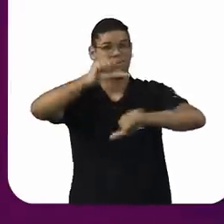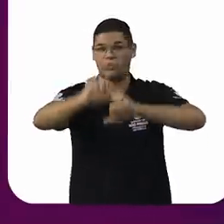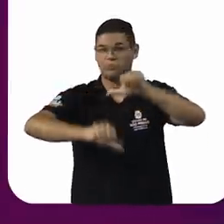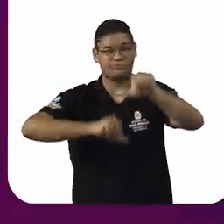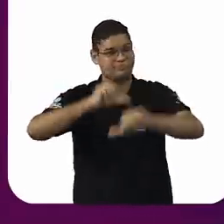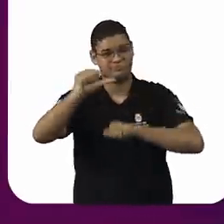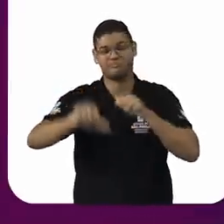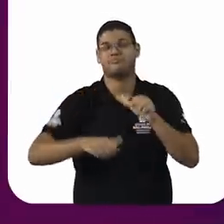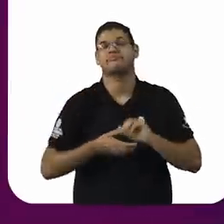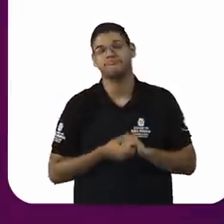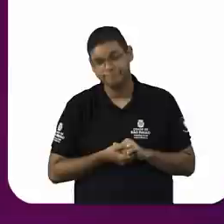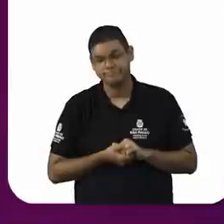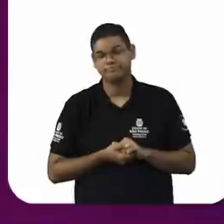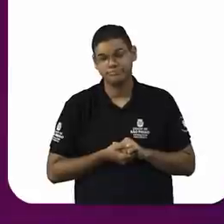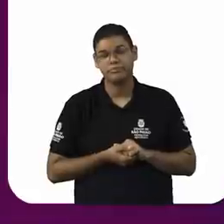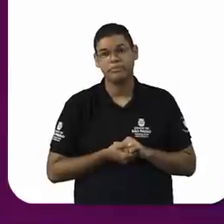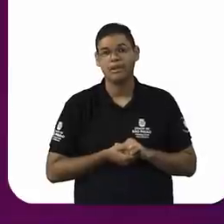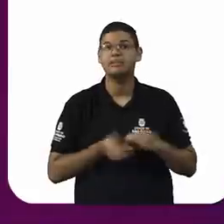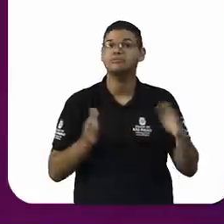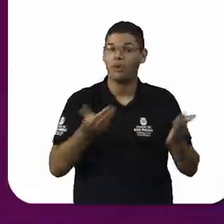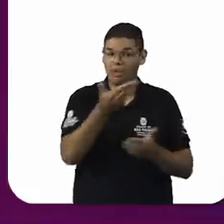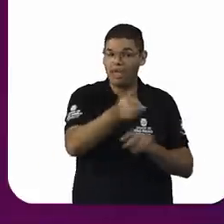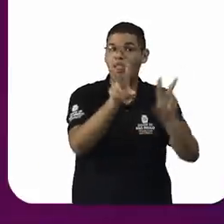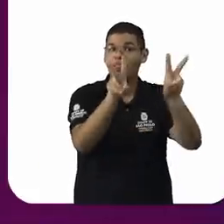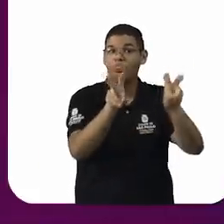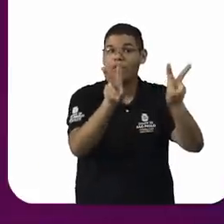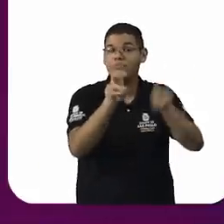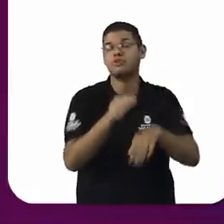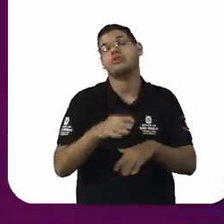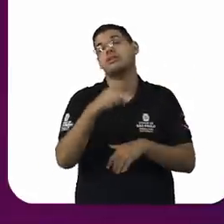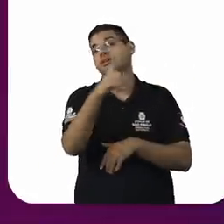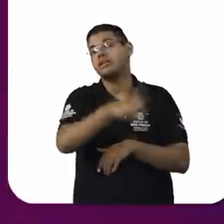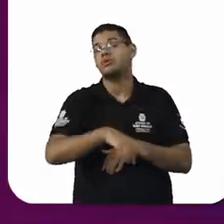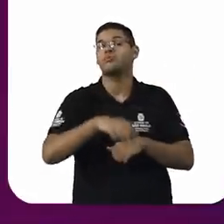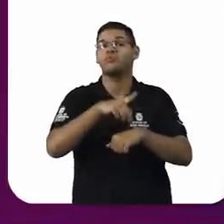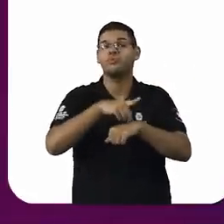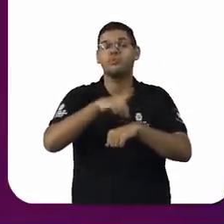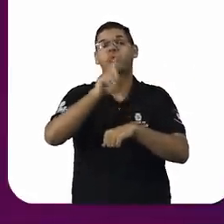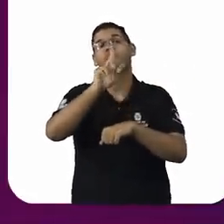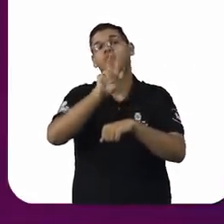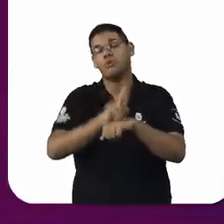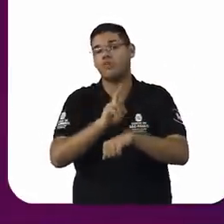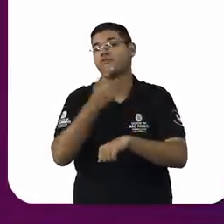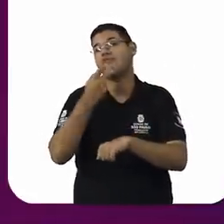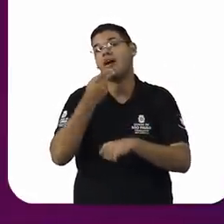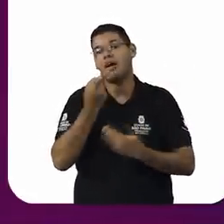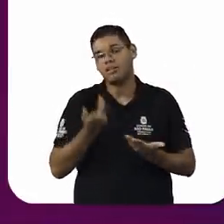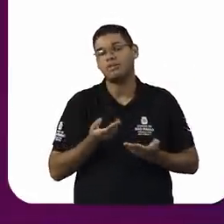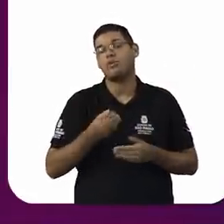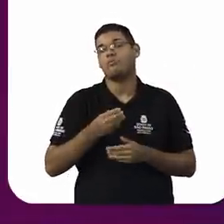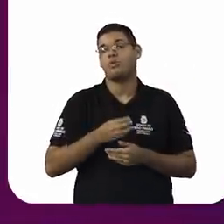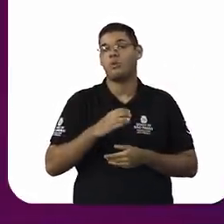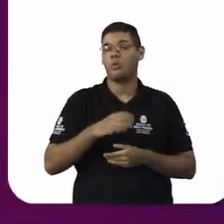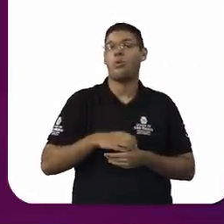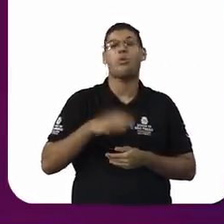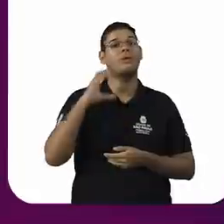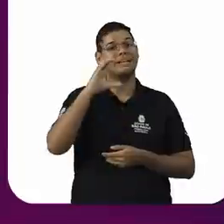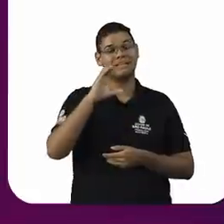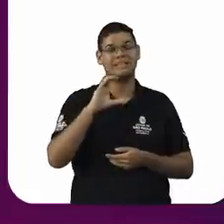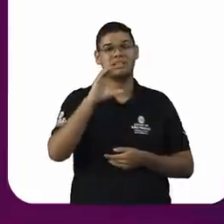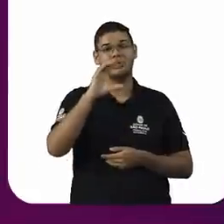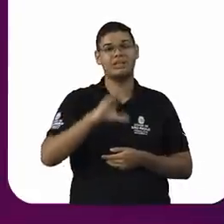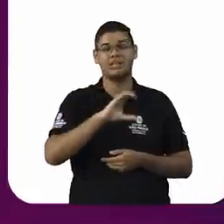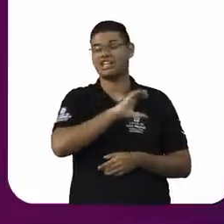o doutor Hédio traz, o cristianismo compulsório. Nós ainda sofremos um cristianismo